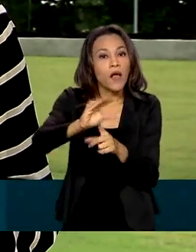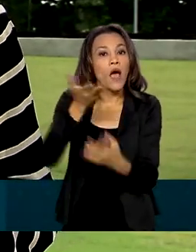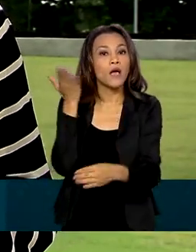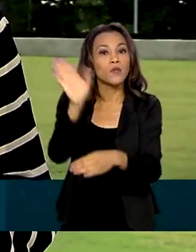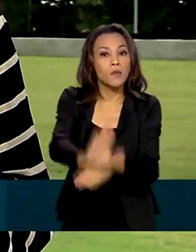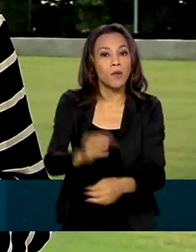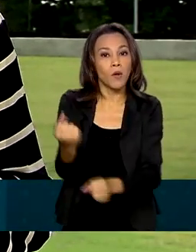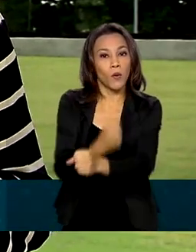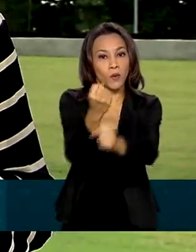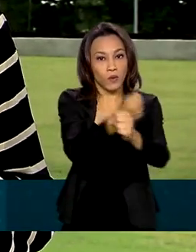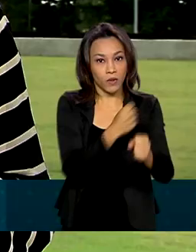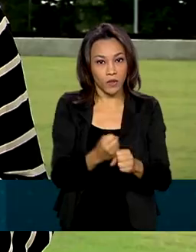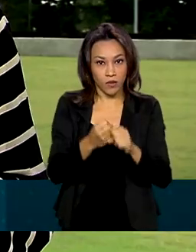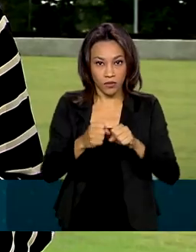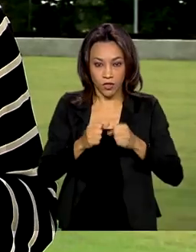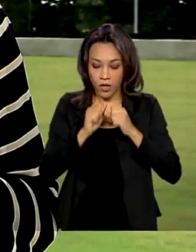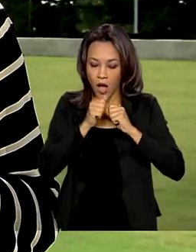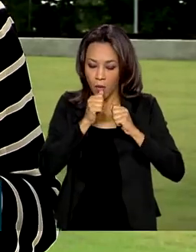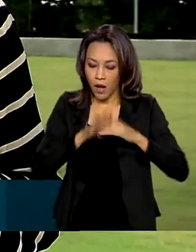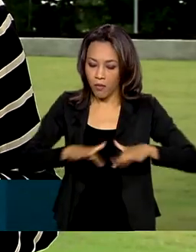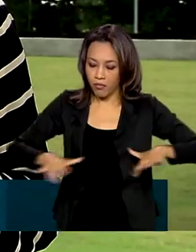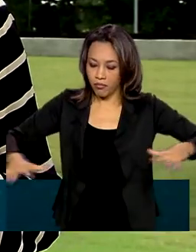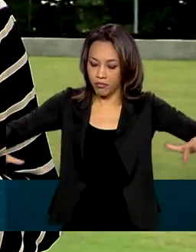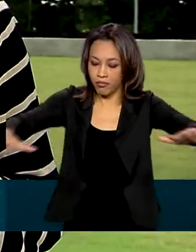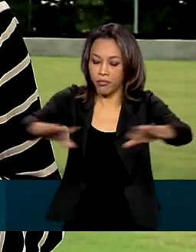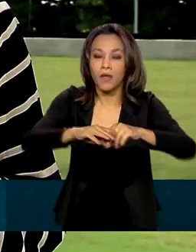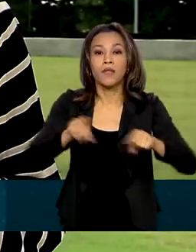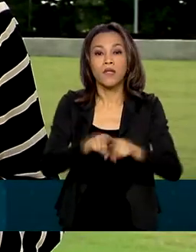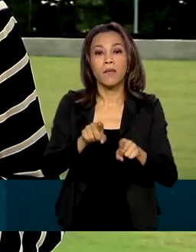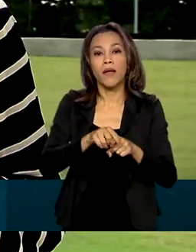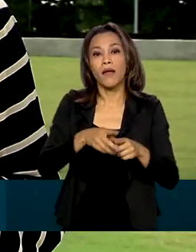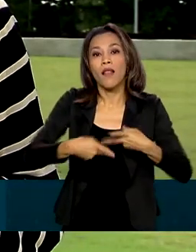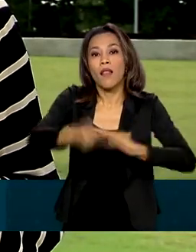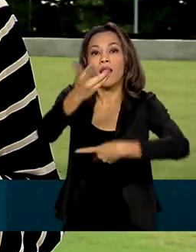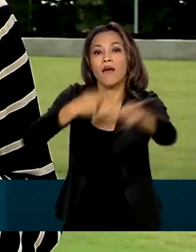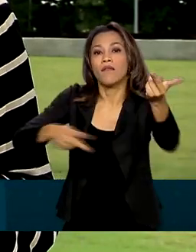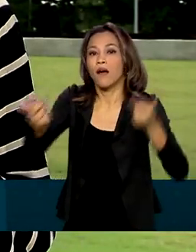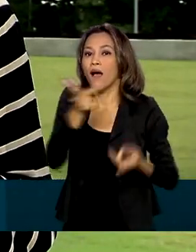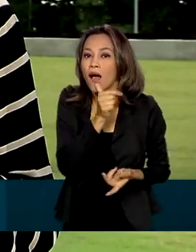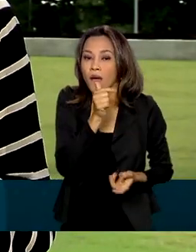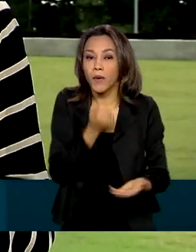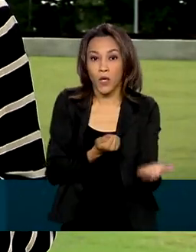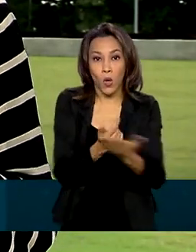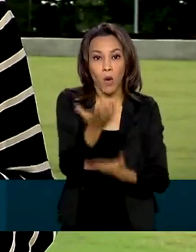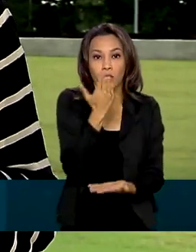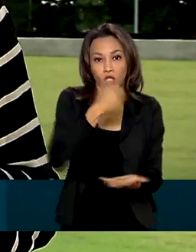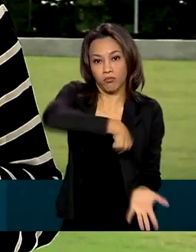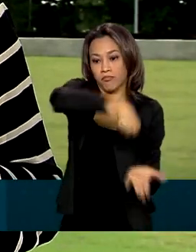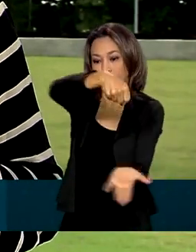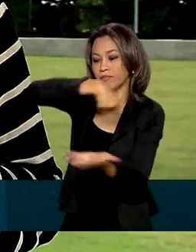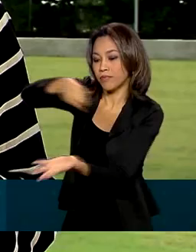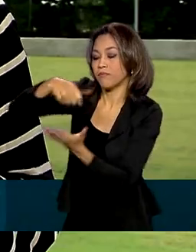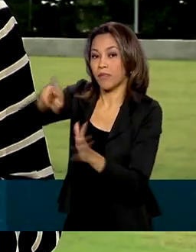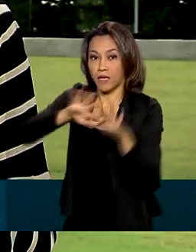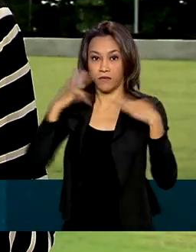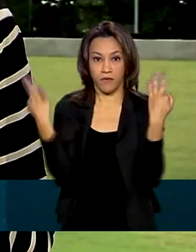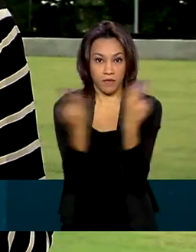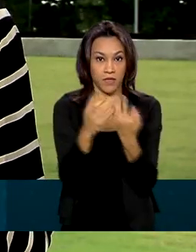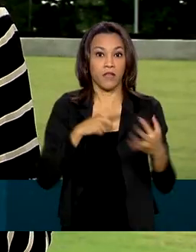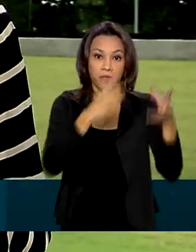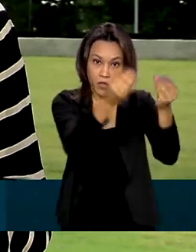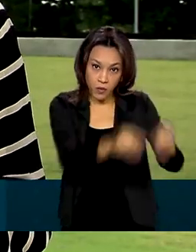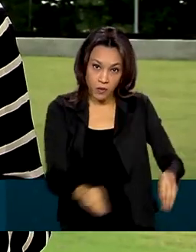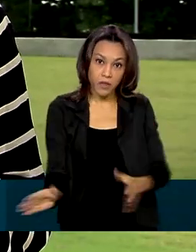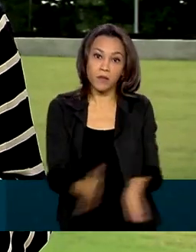barragens, transporte de água potável e compra de cestas básicas para as famílias atingidas. Já os